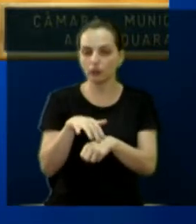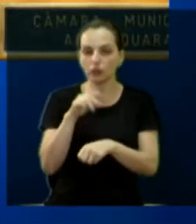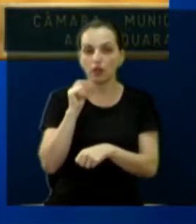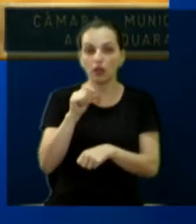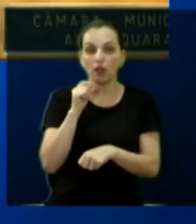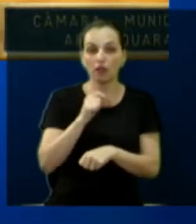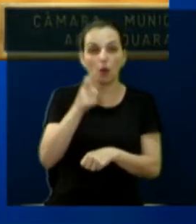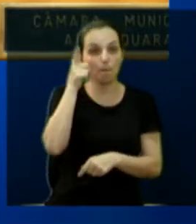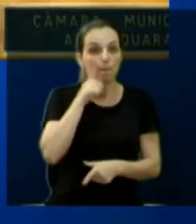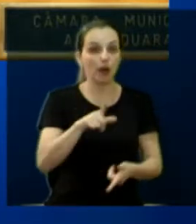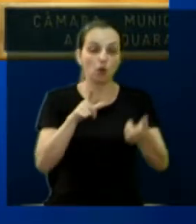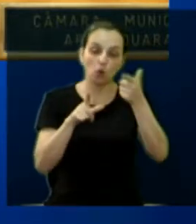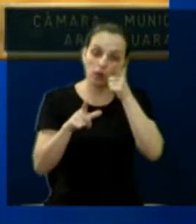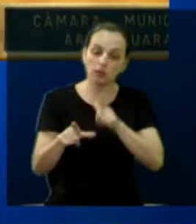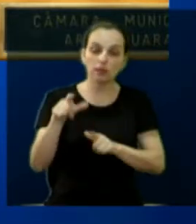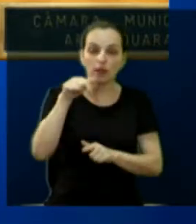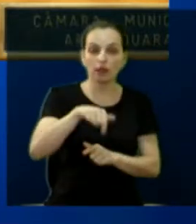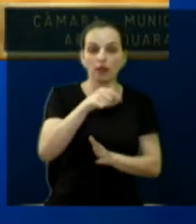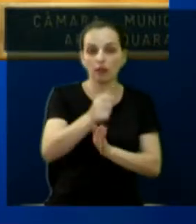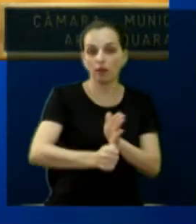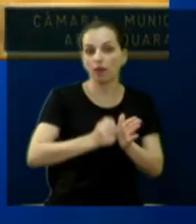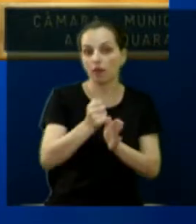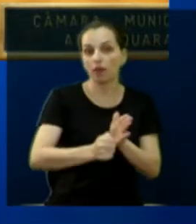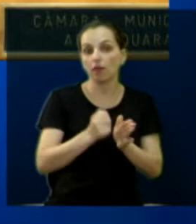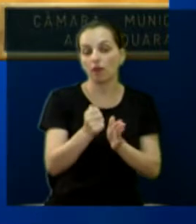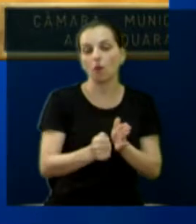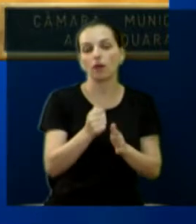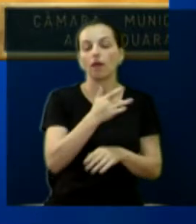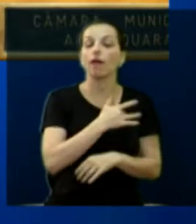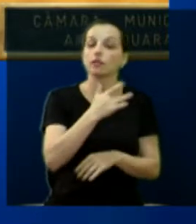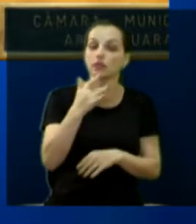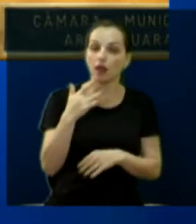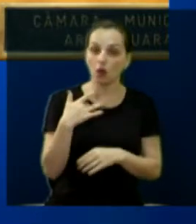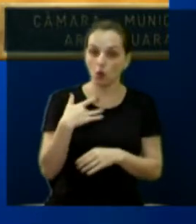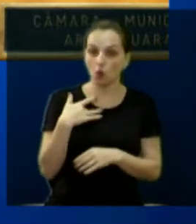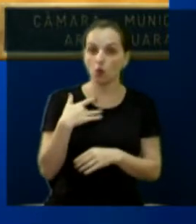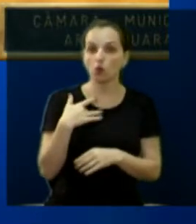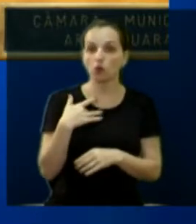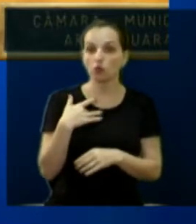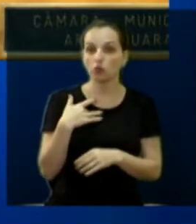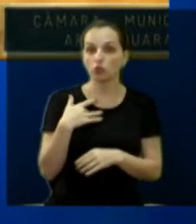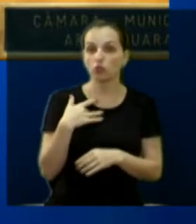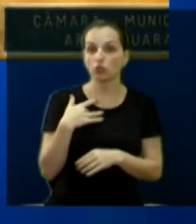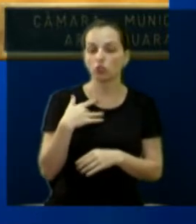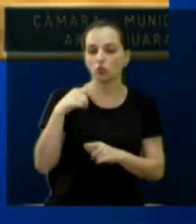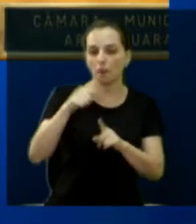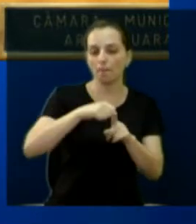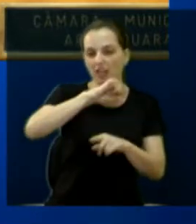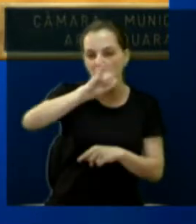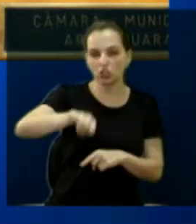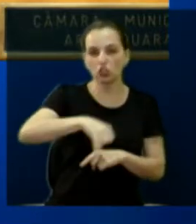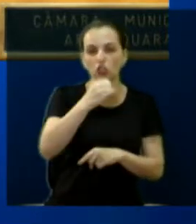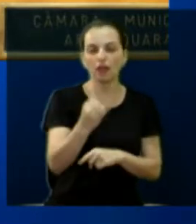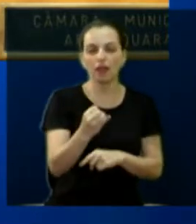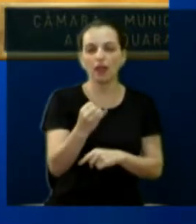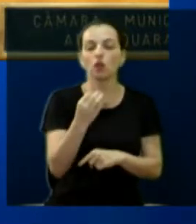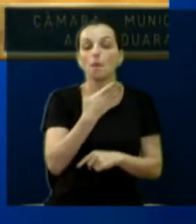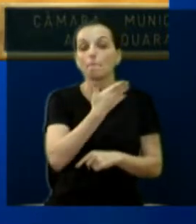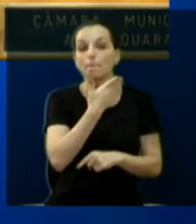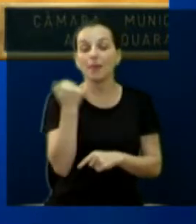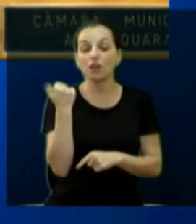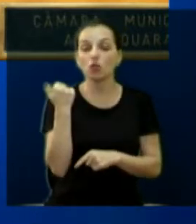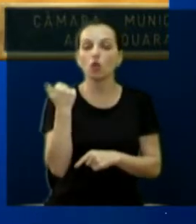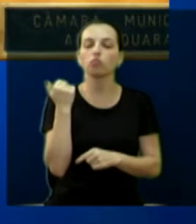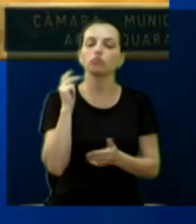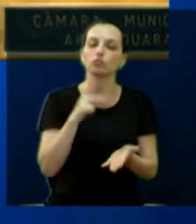é um ganho muito grande para a nossa cidade de Araquara. Inclusive, a saúde do dia 1º de janeiro do ano passado melhorou bastante aqui na cidade de Araquara. Você